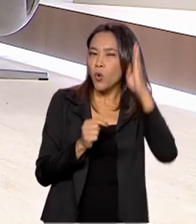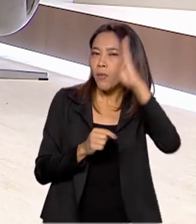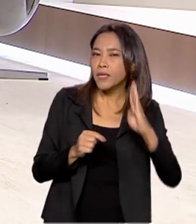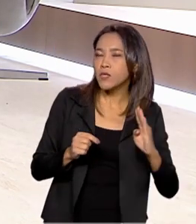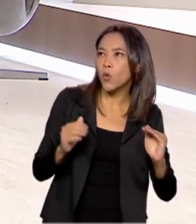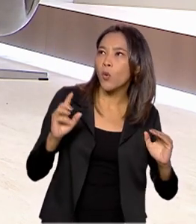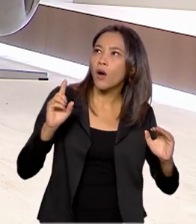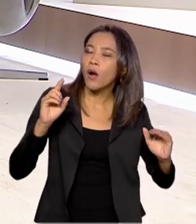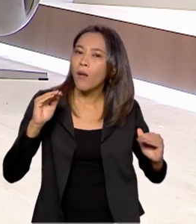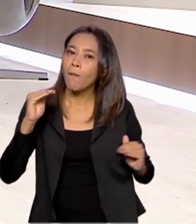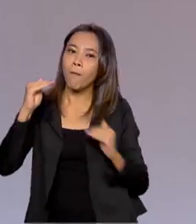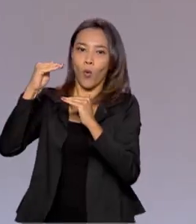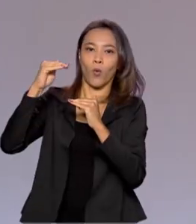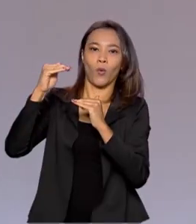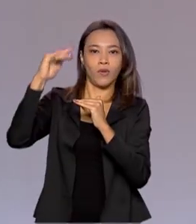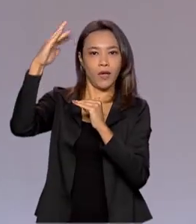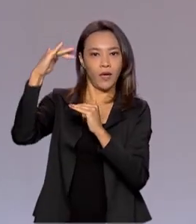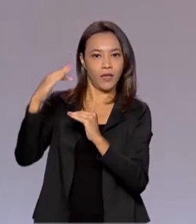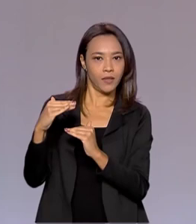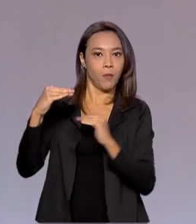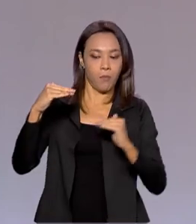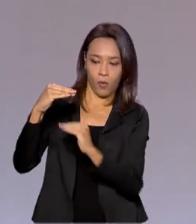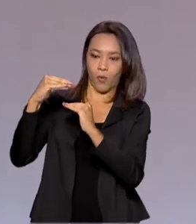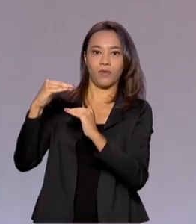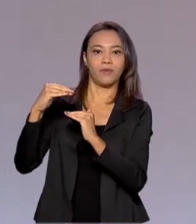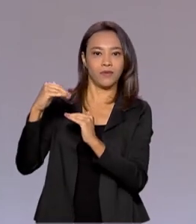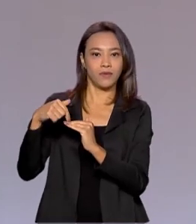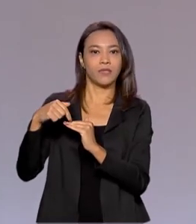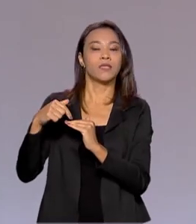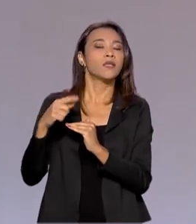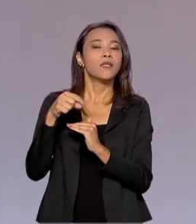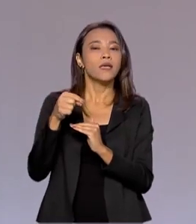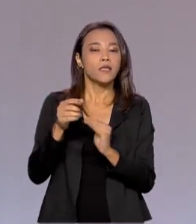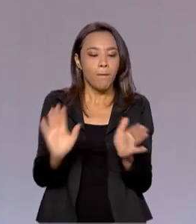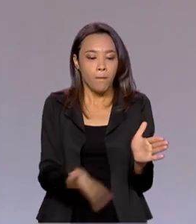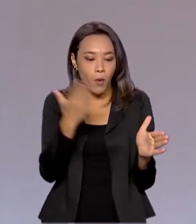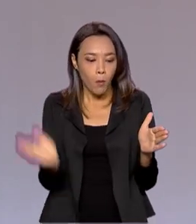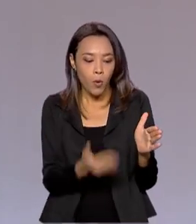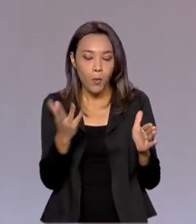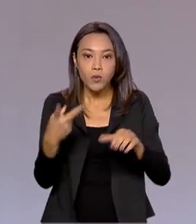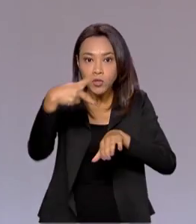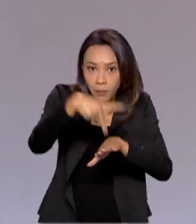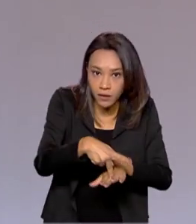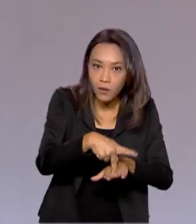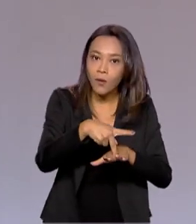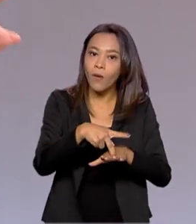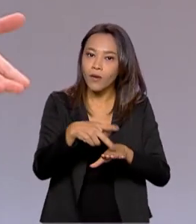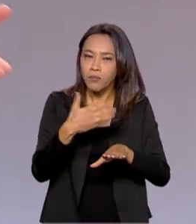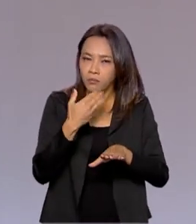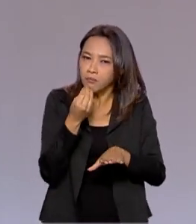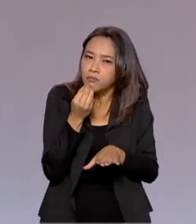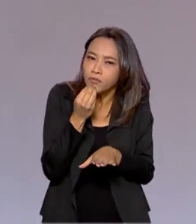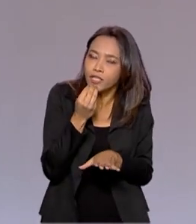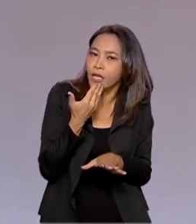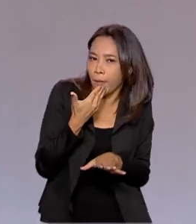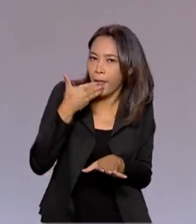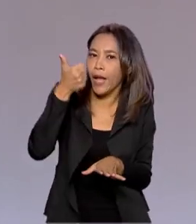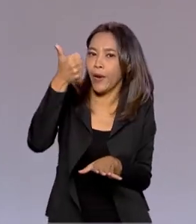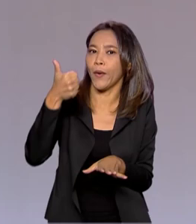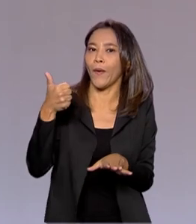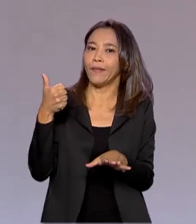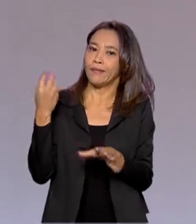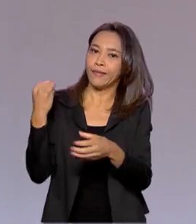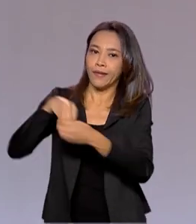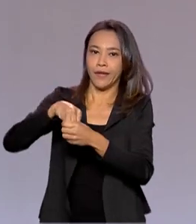posição, eu ia perguntar se a gente já tem hoje o Brasil uma expressividade nessa produção de petróleo, a gente poderia estar no lugar ainda melhor dentro dessa